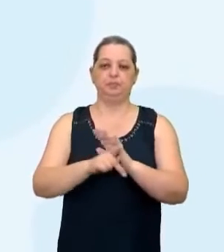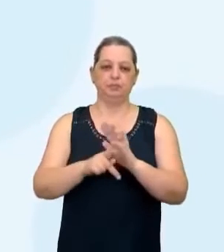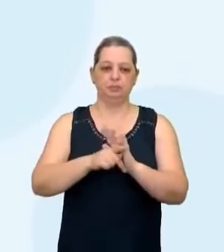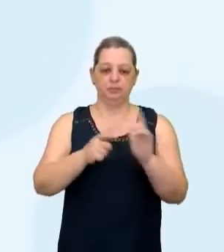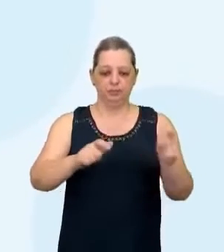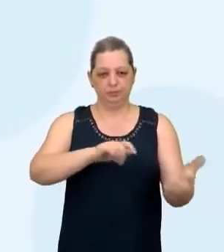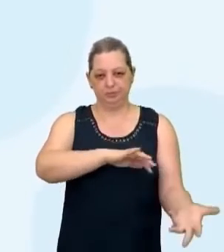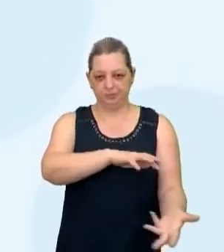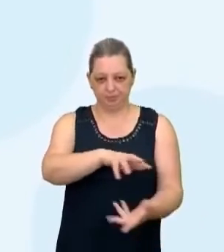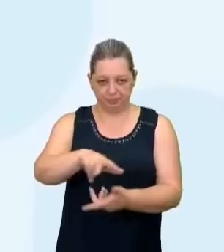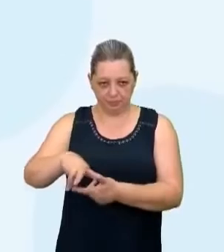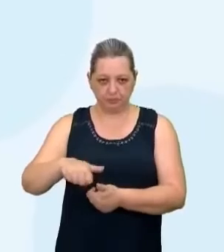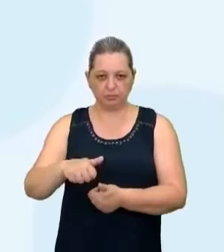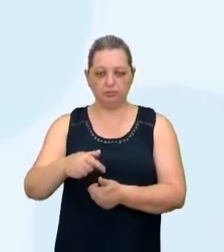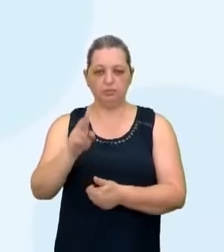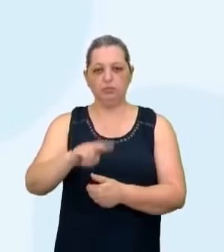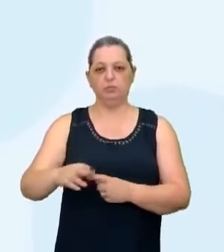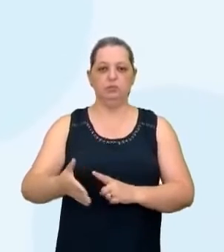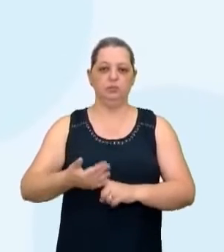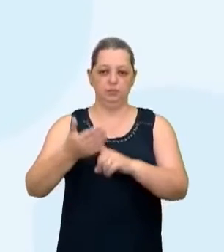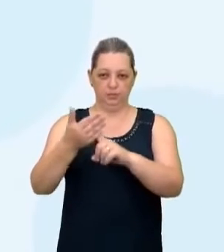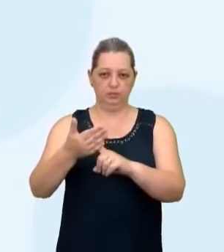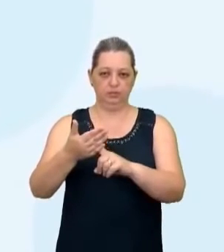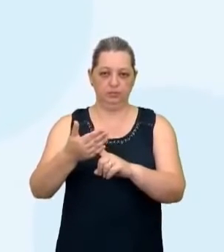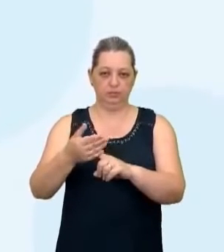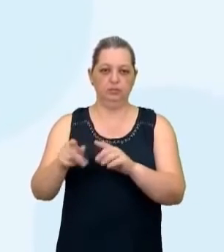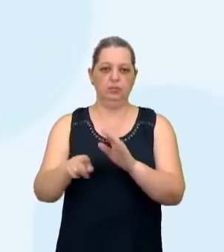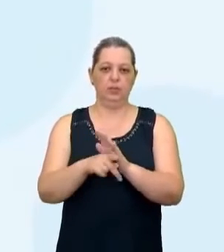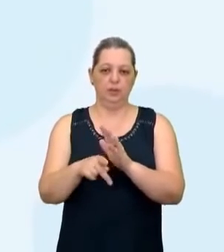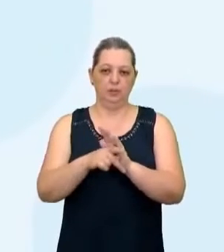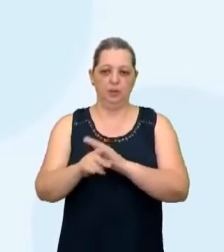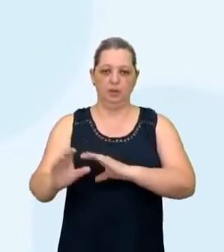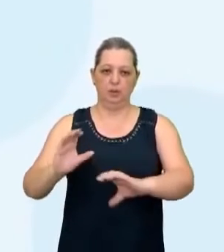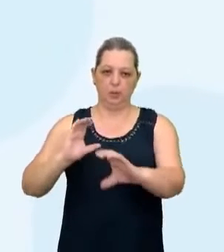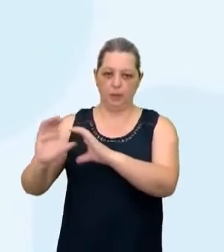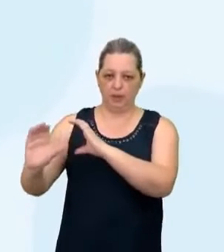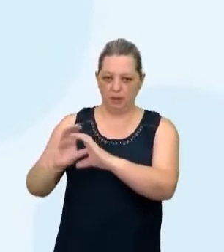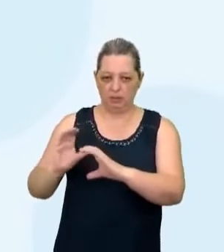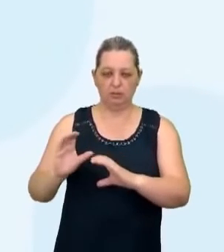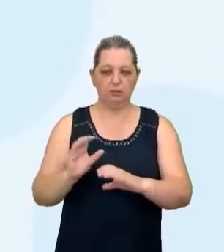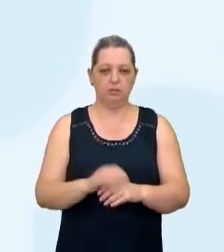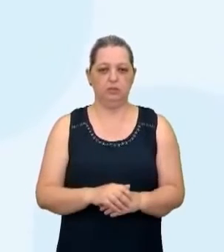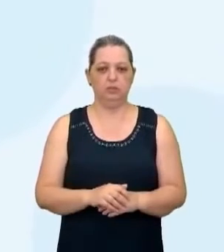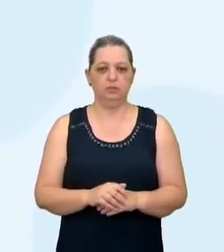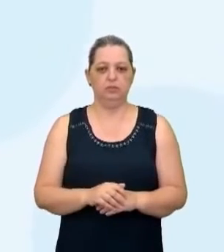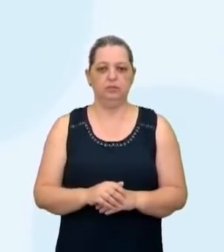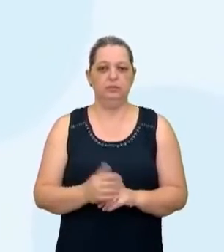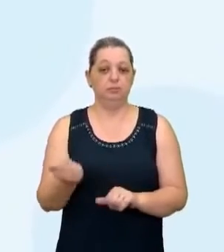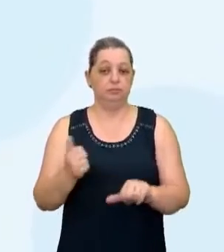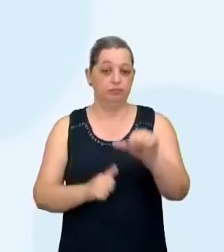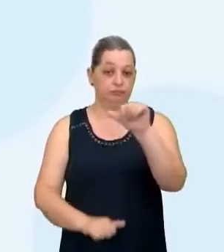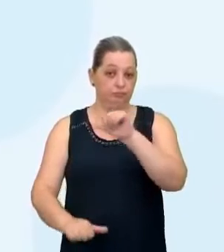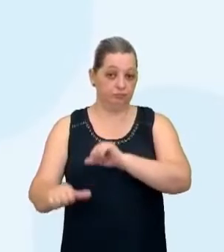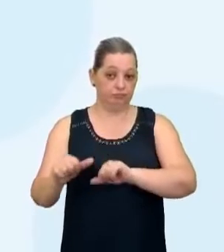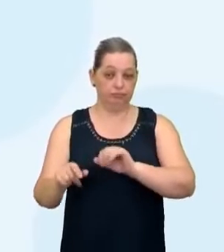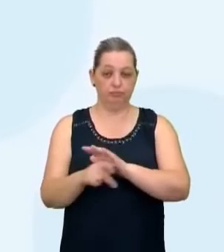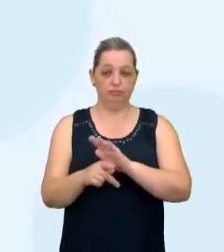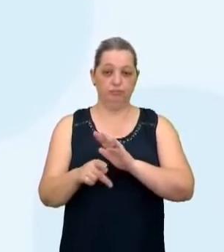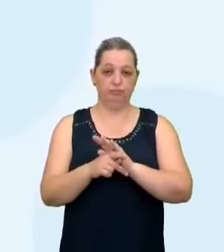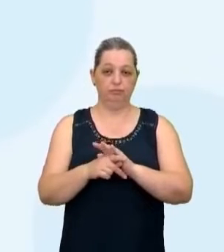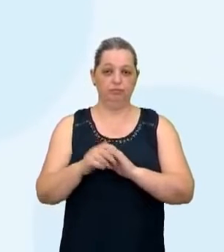associadas à evolução da tecnologia e das telecomunicações, tendo em vista que a mudança que o meio técnico